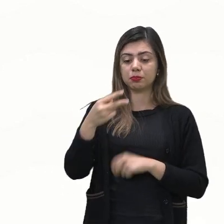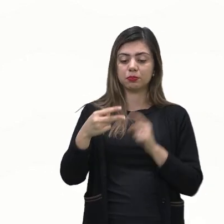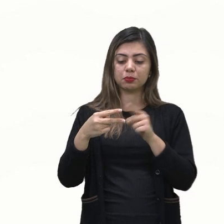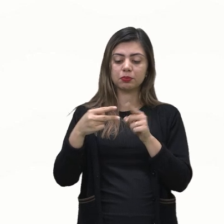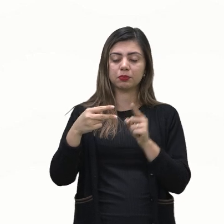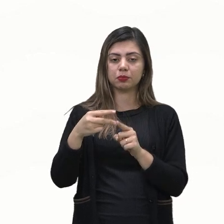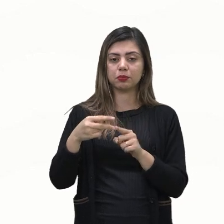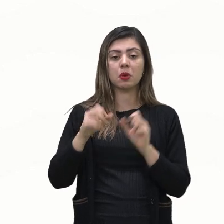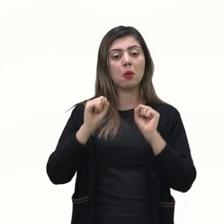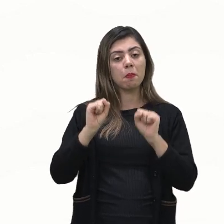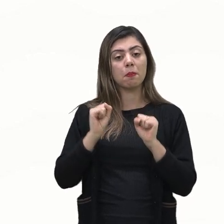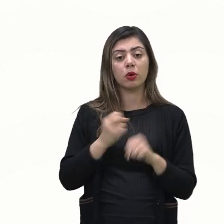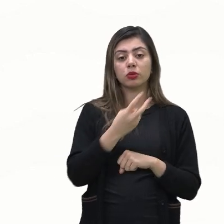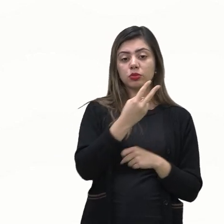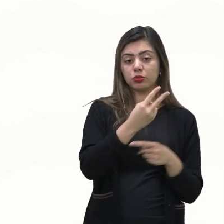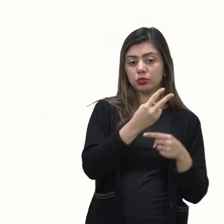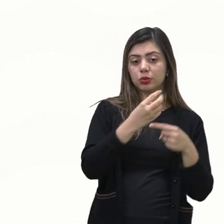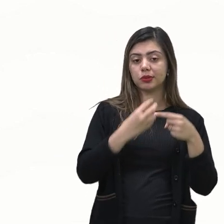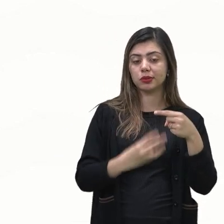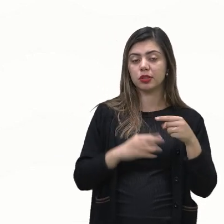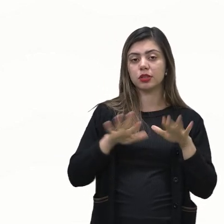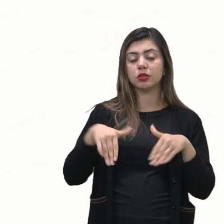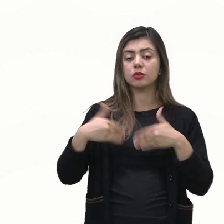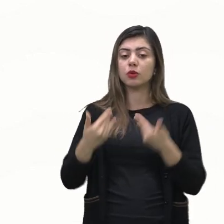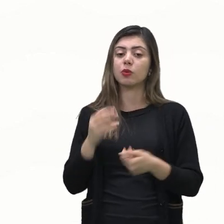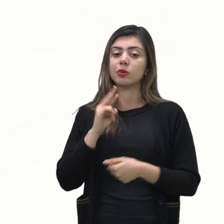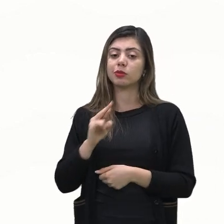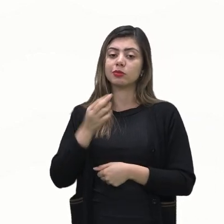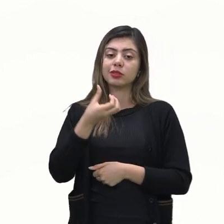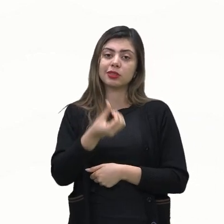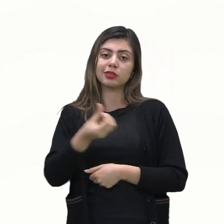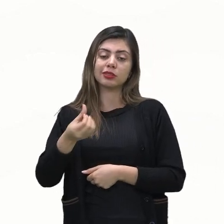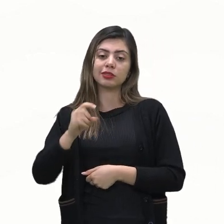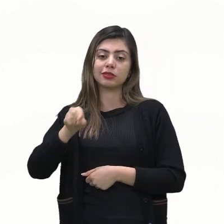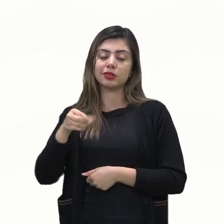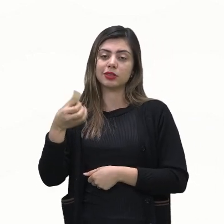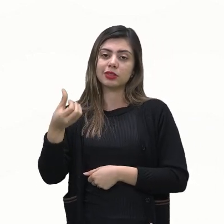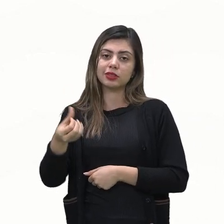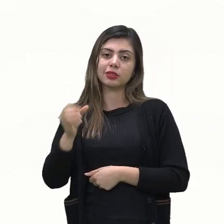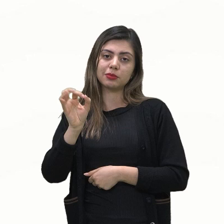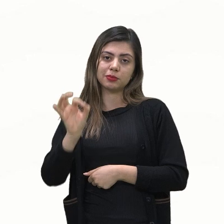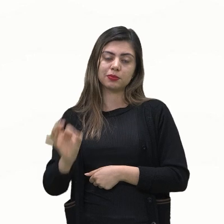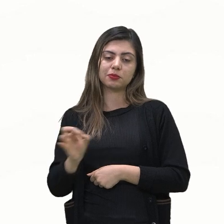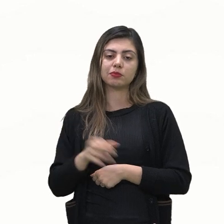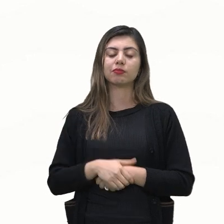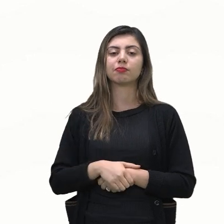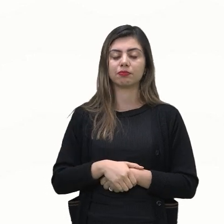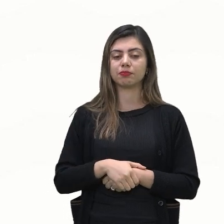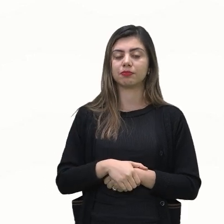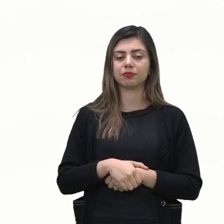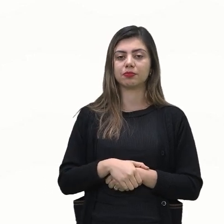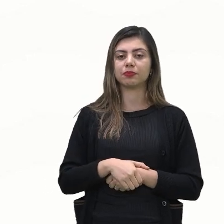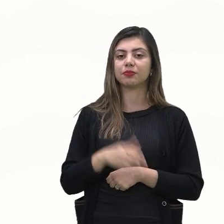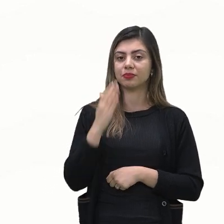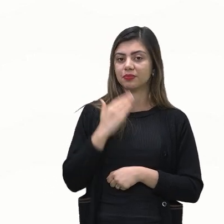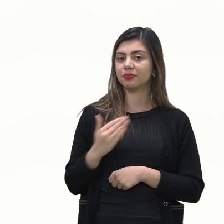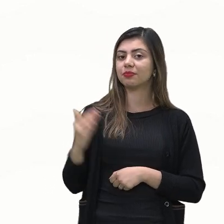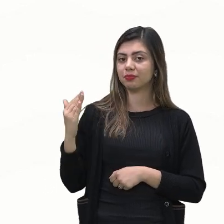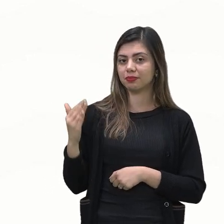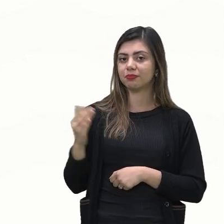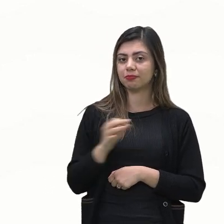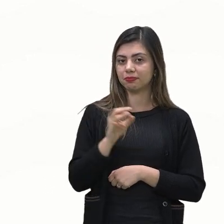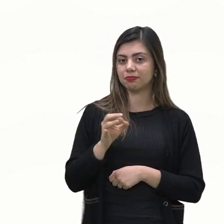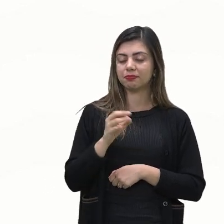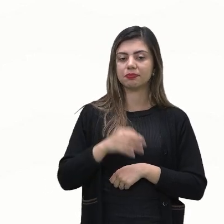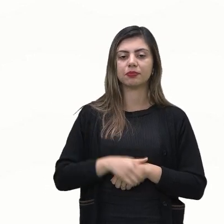pode ser 2 sobre 3 ou pode ser ainda 66,6%